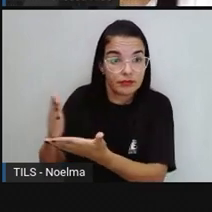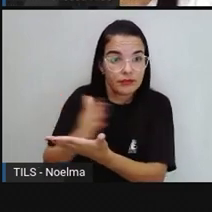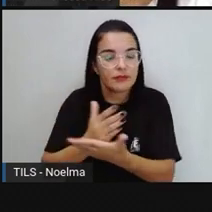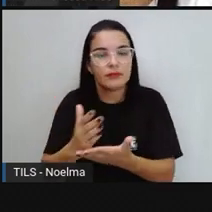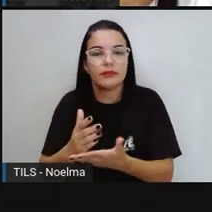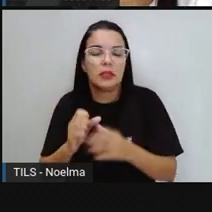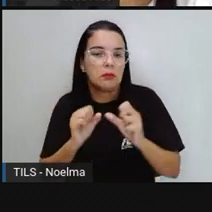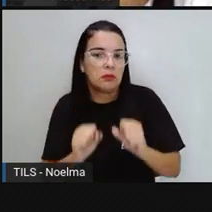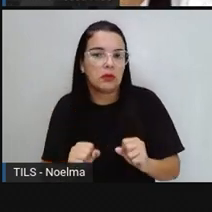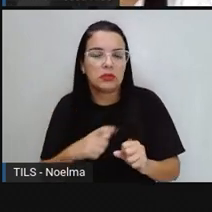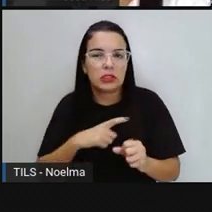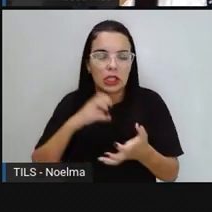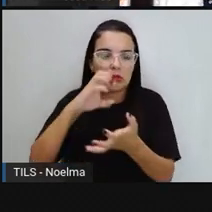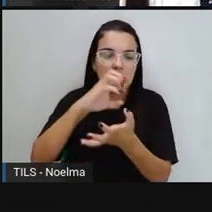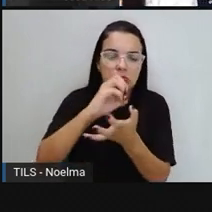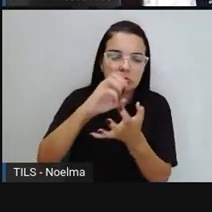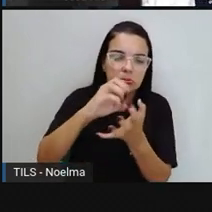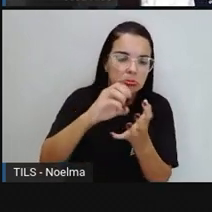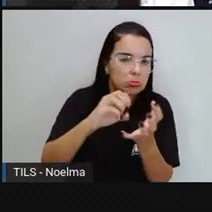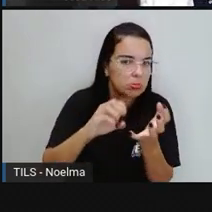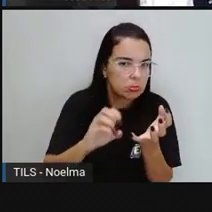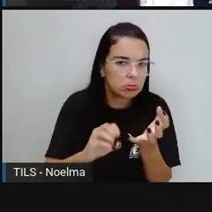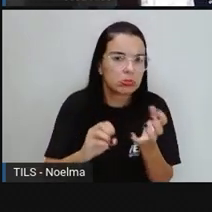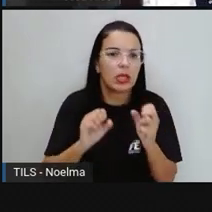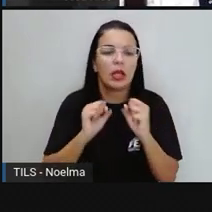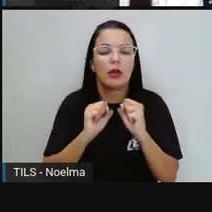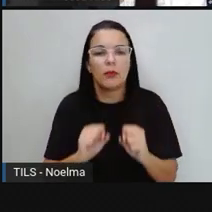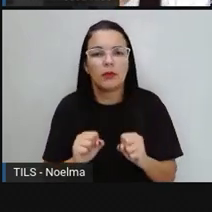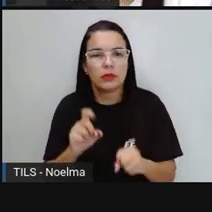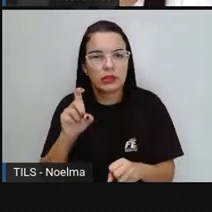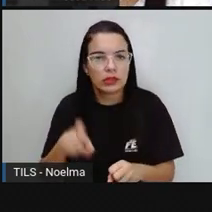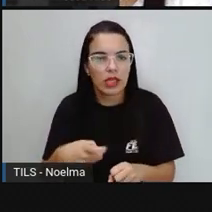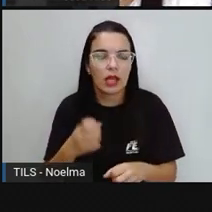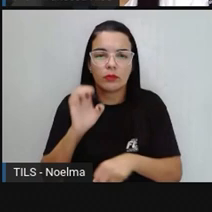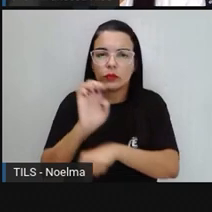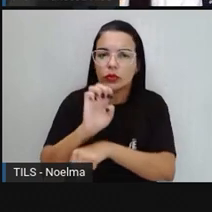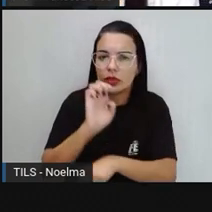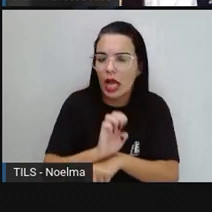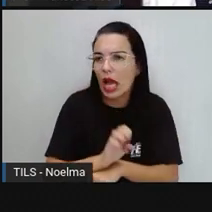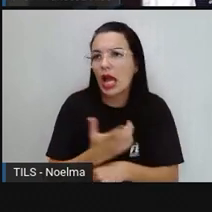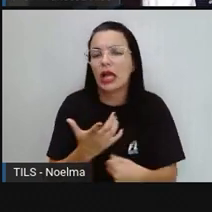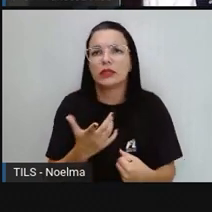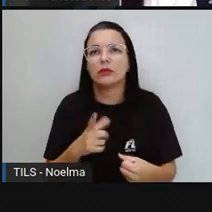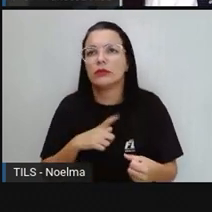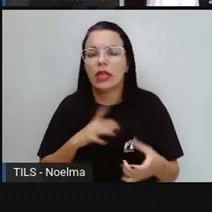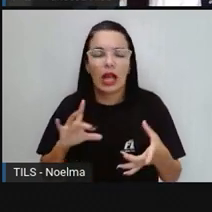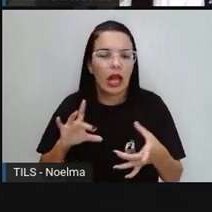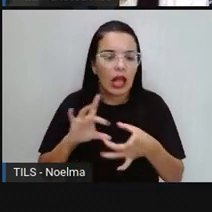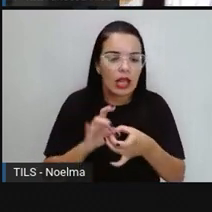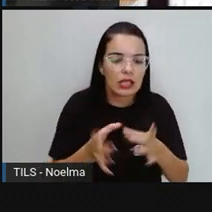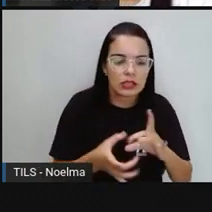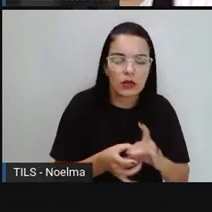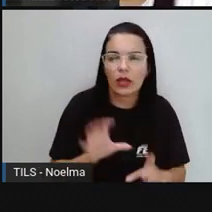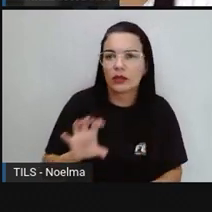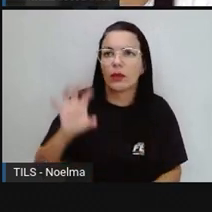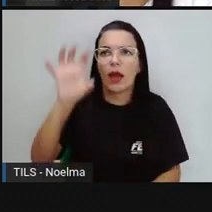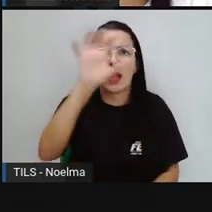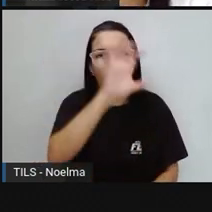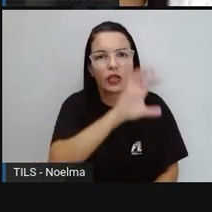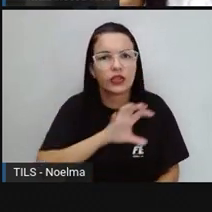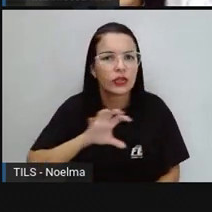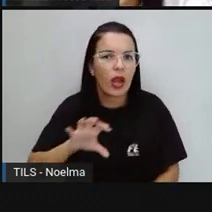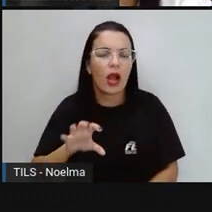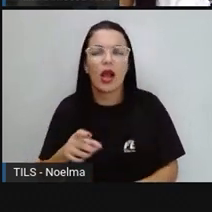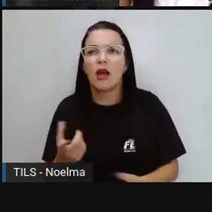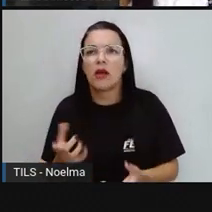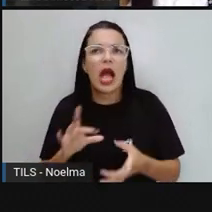relacionados a um continente, pode ser relacionados a um estado, a uma região, relacionada a uma